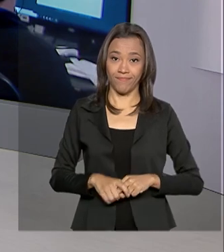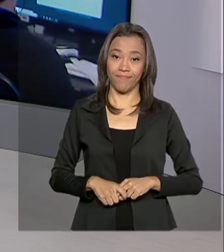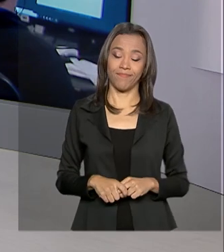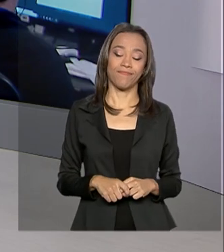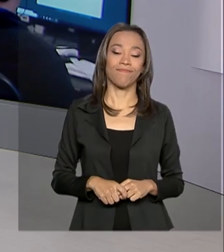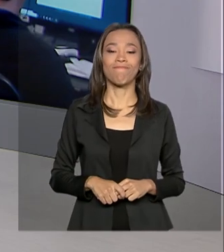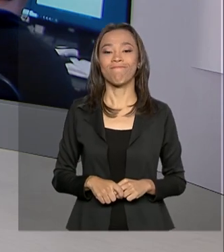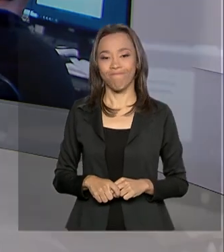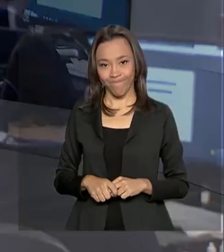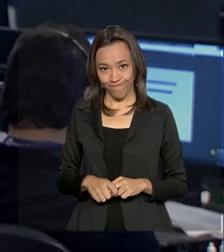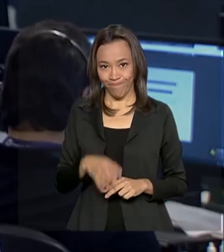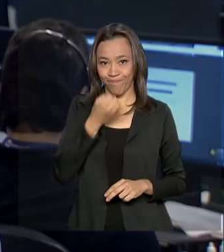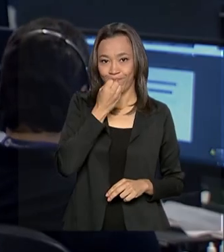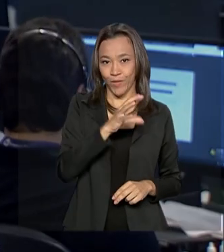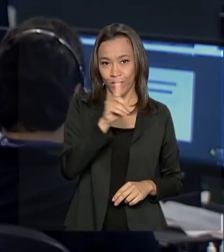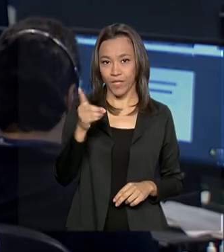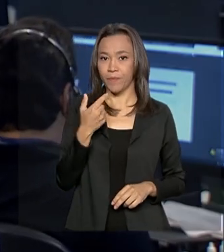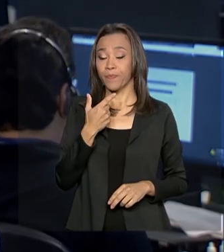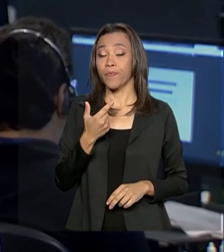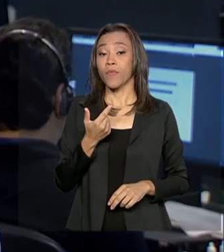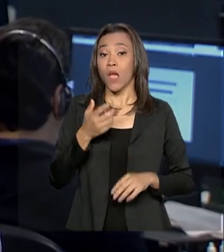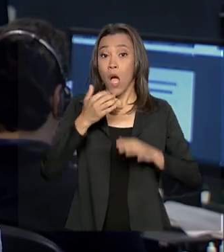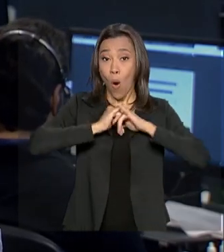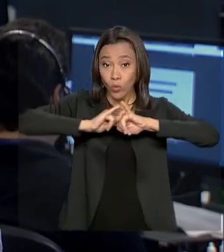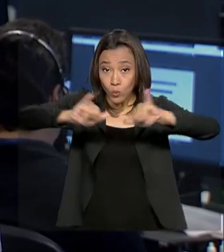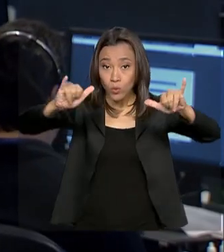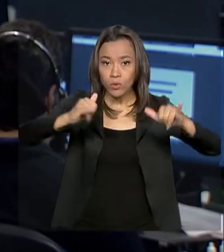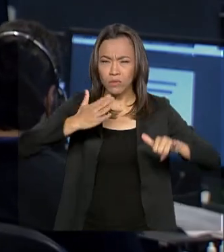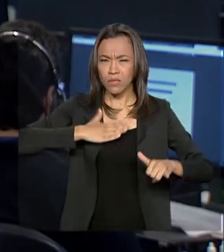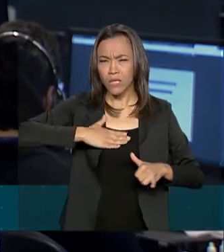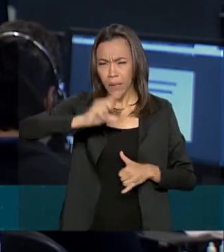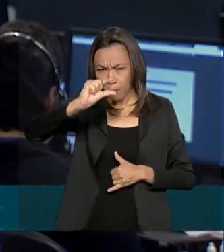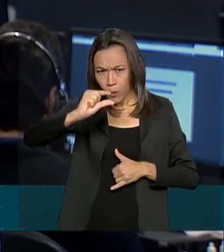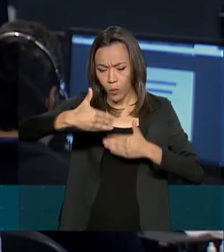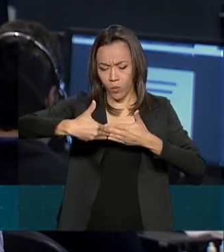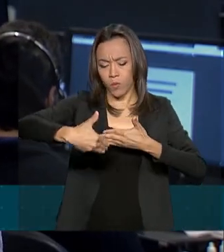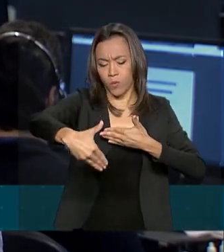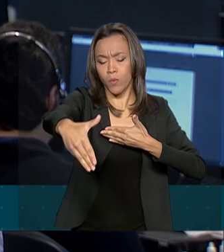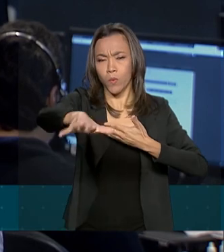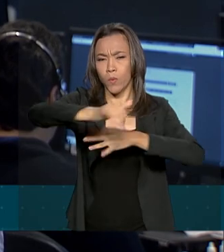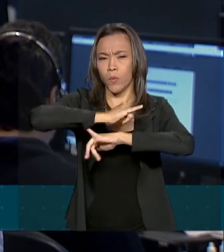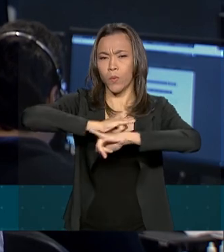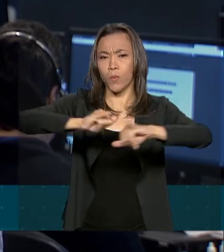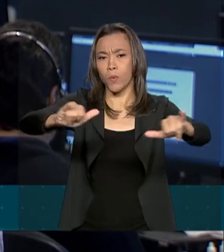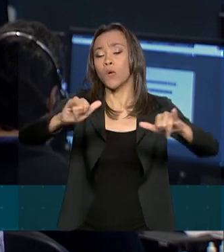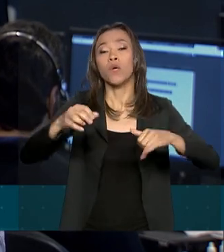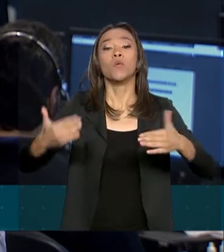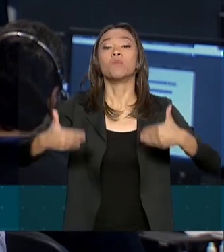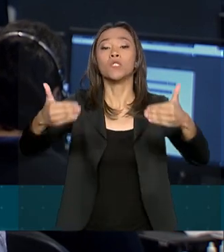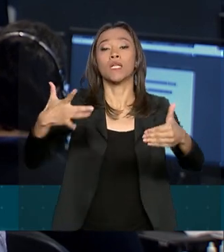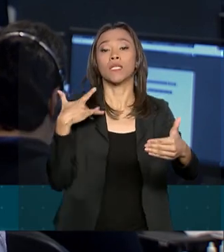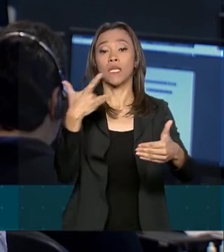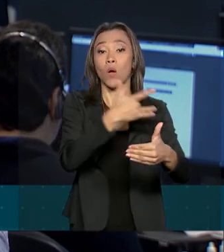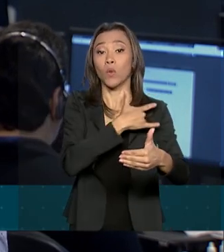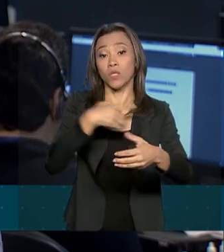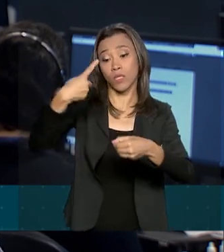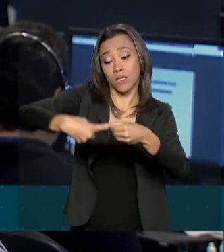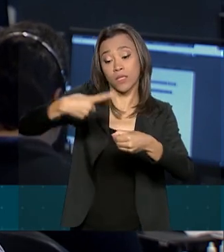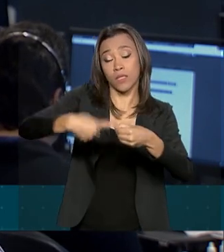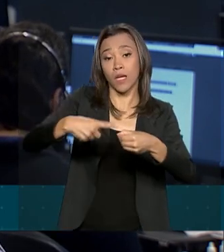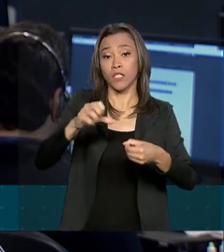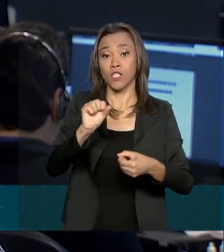Bom dia, Renata. O anúncio será feito daqui a pouco pelo Ministério da Saúde em Sorocaba, no interior de São Paulo.